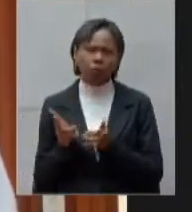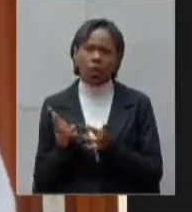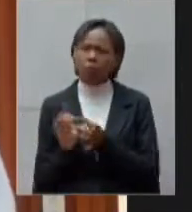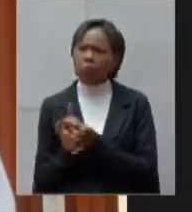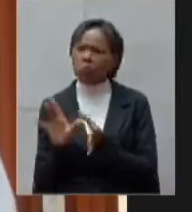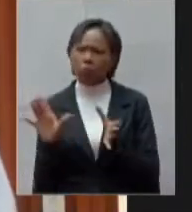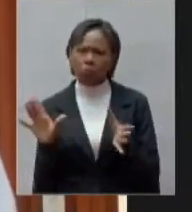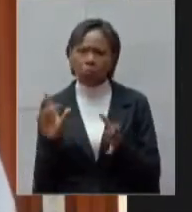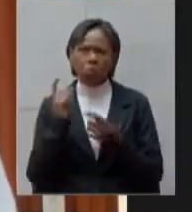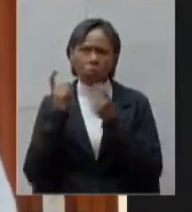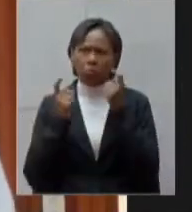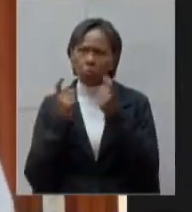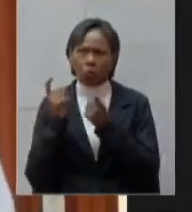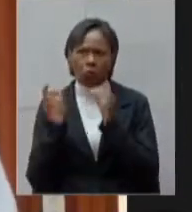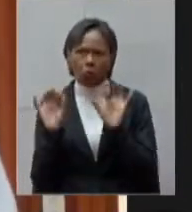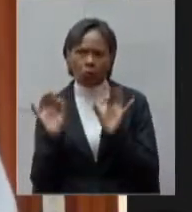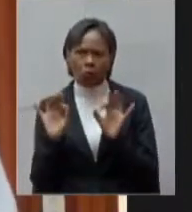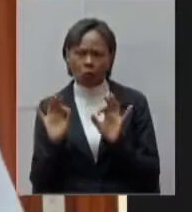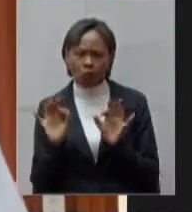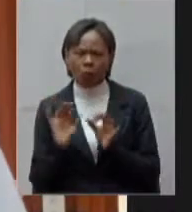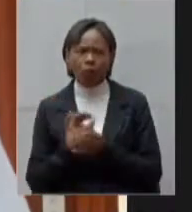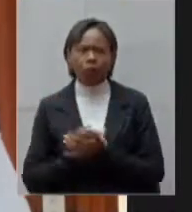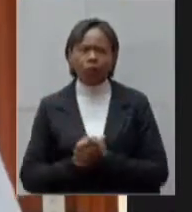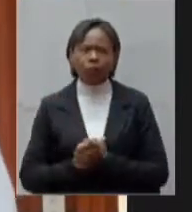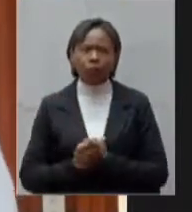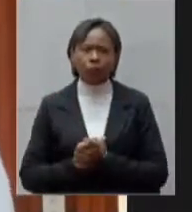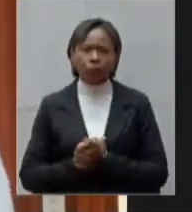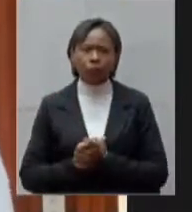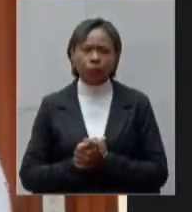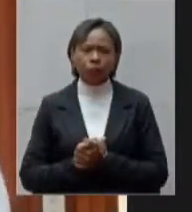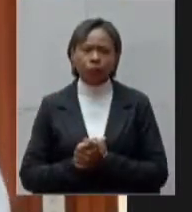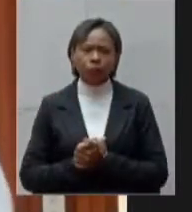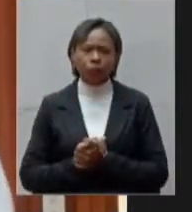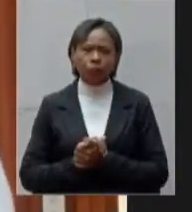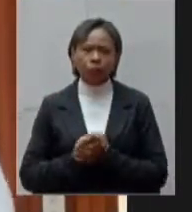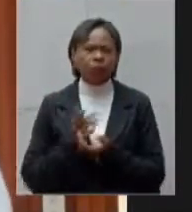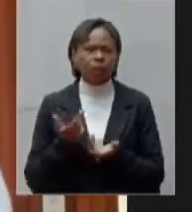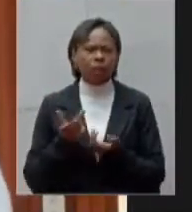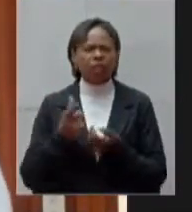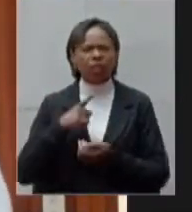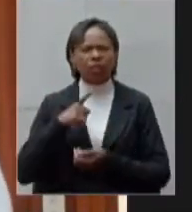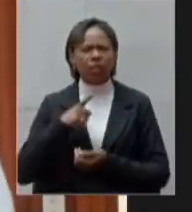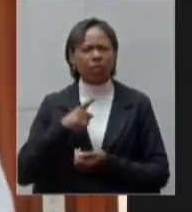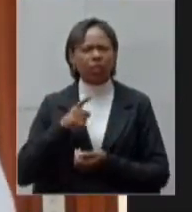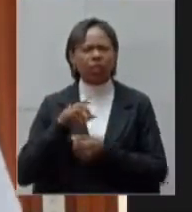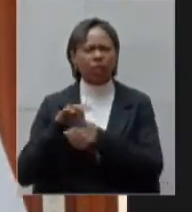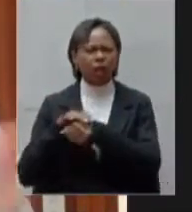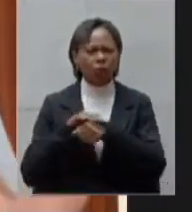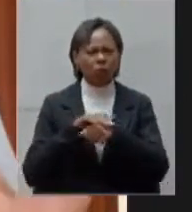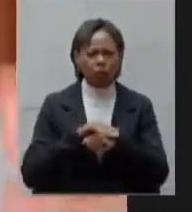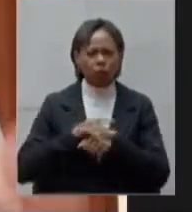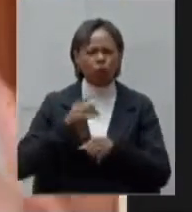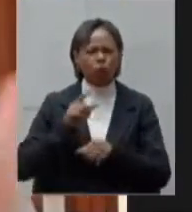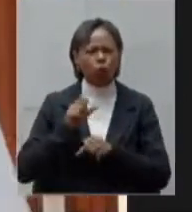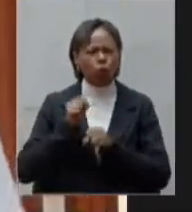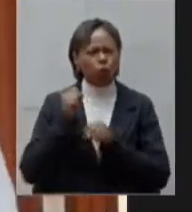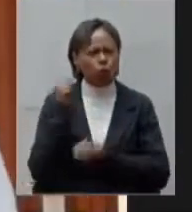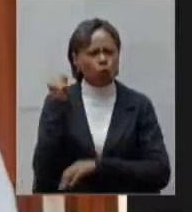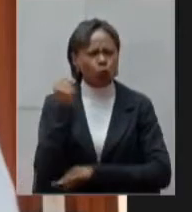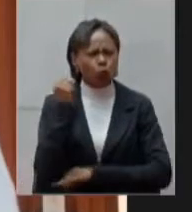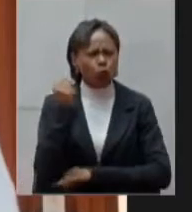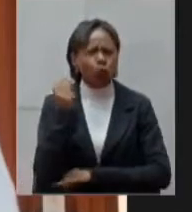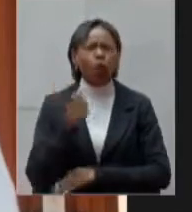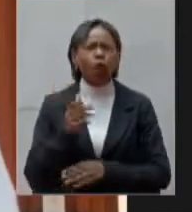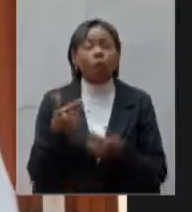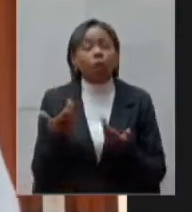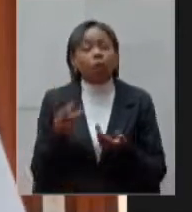infartos AVCs pneumonia casos agudos de obstrução e cirurgias e o que os hospitais nos ajudaram